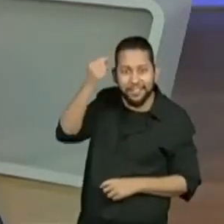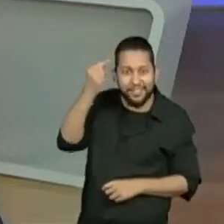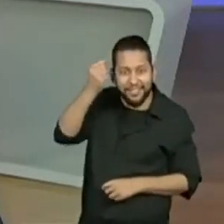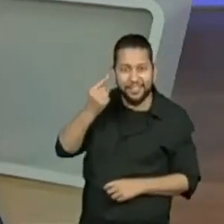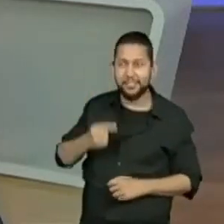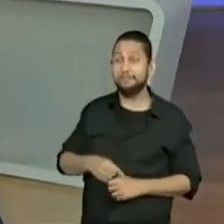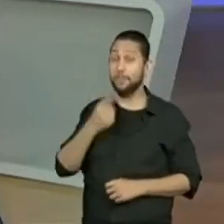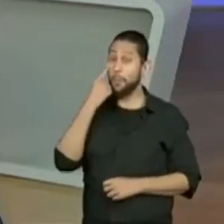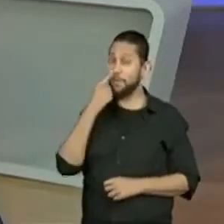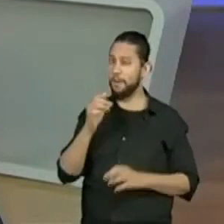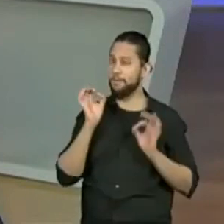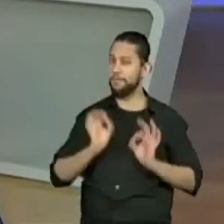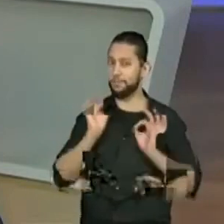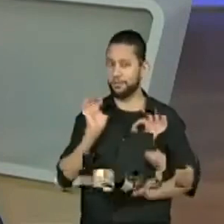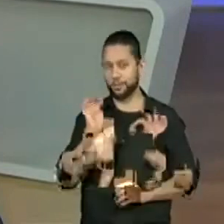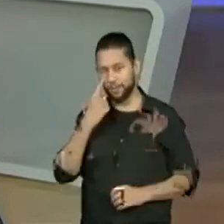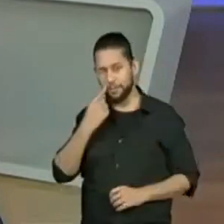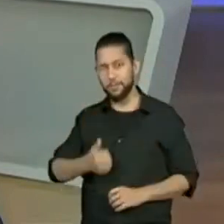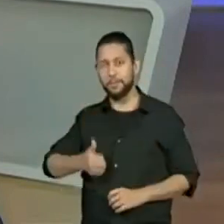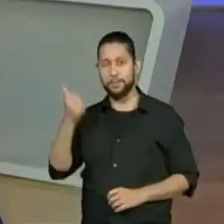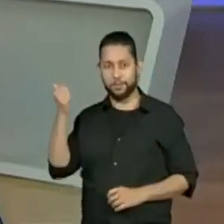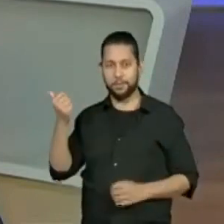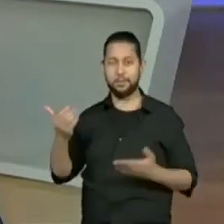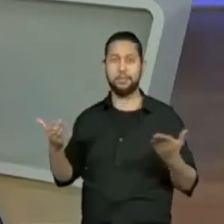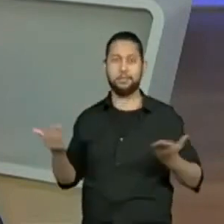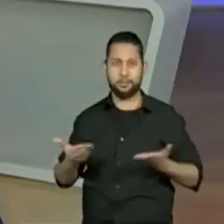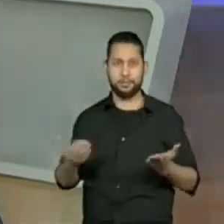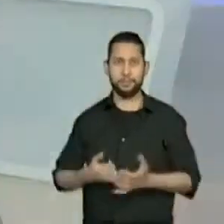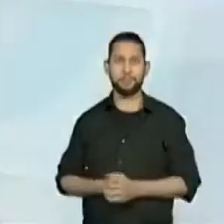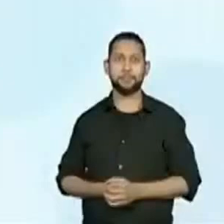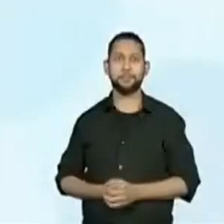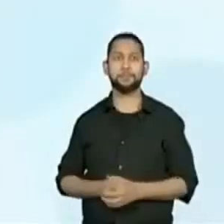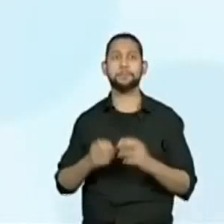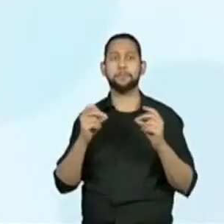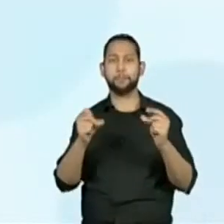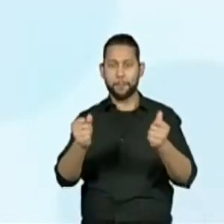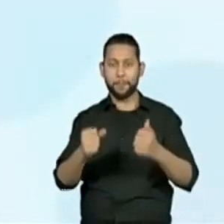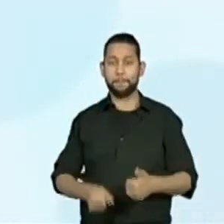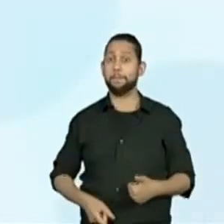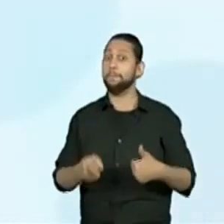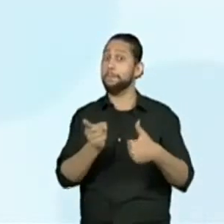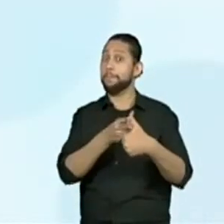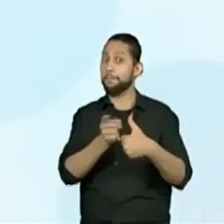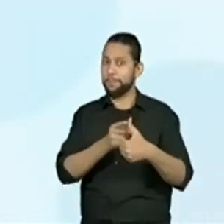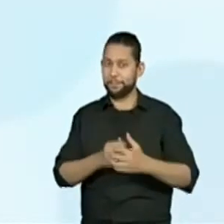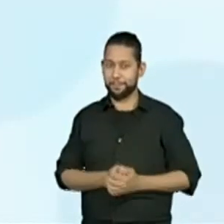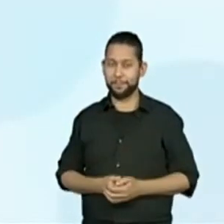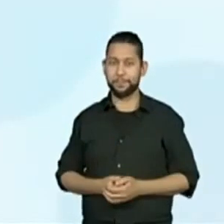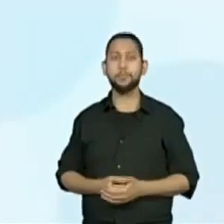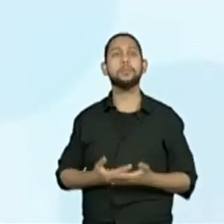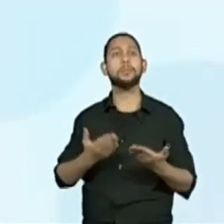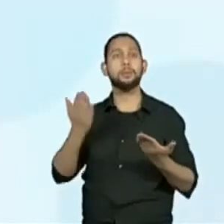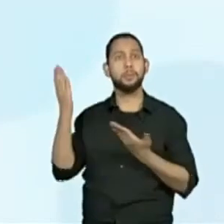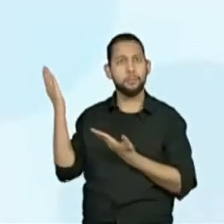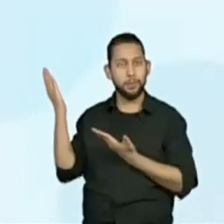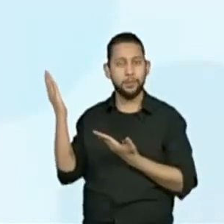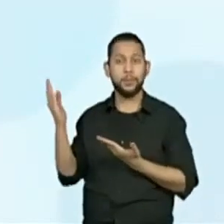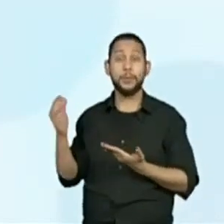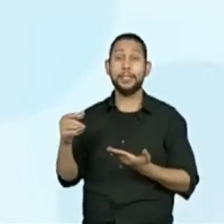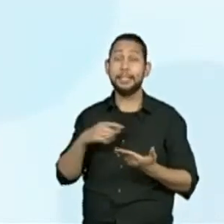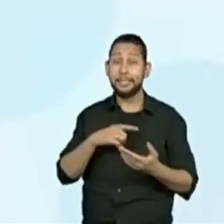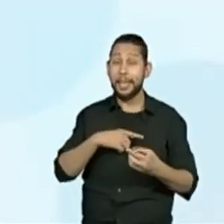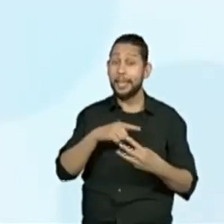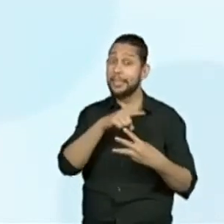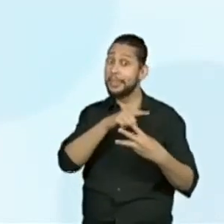ver se vocês estão craques mesmo. Vamos aprofundar essas questões. Primeiro ponto. De acordo com as